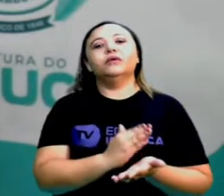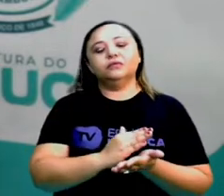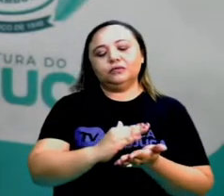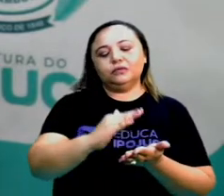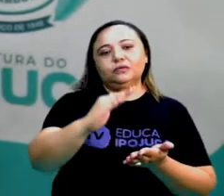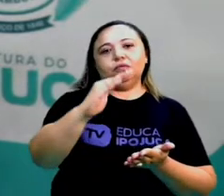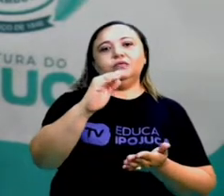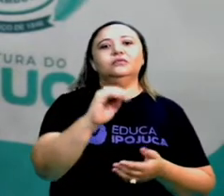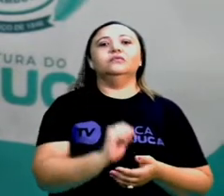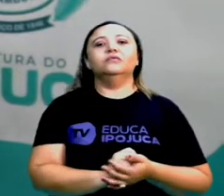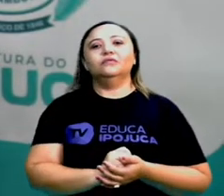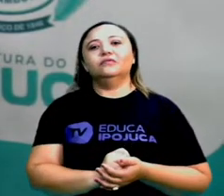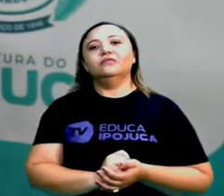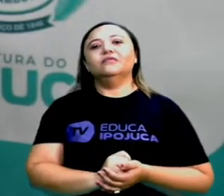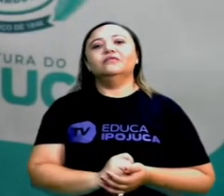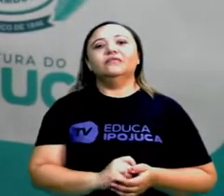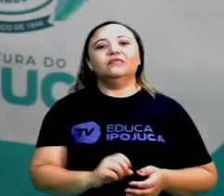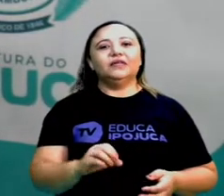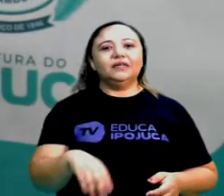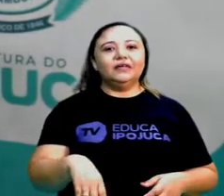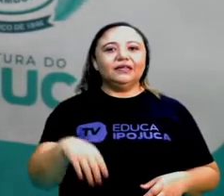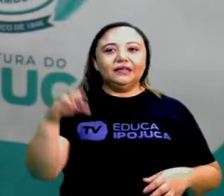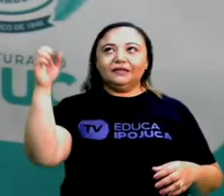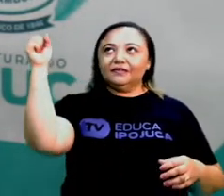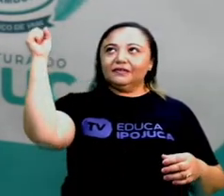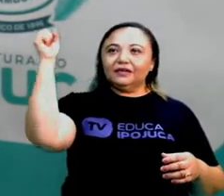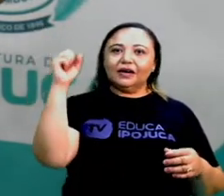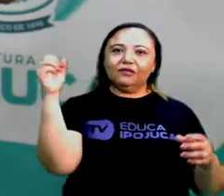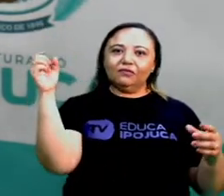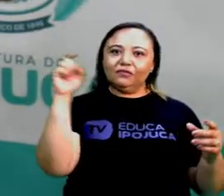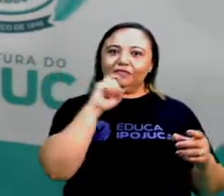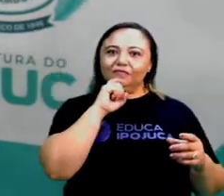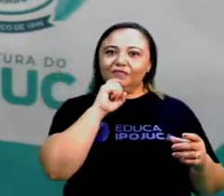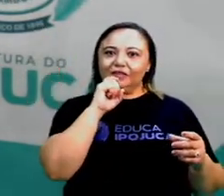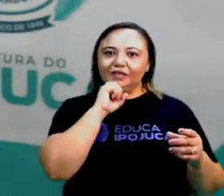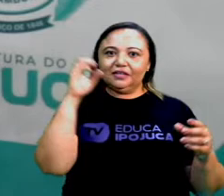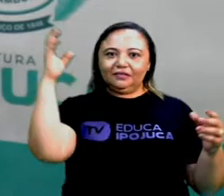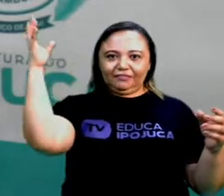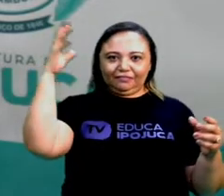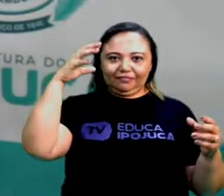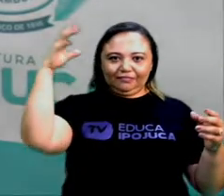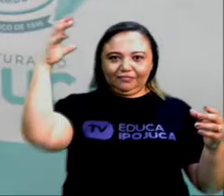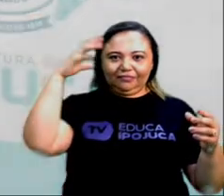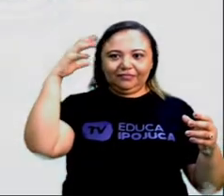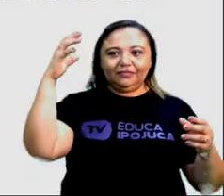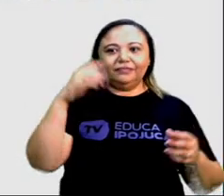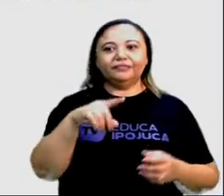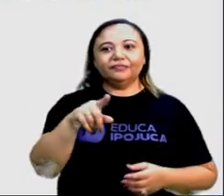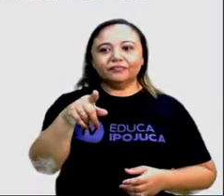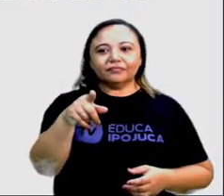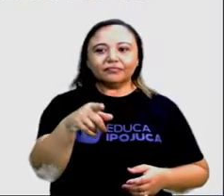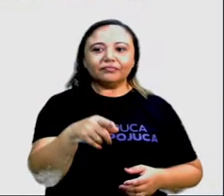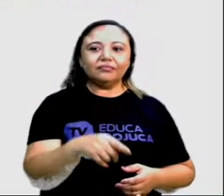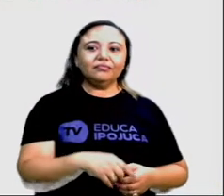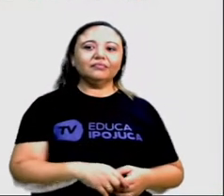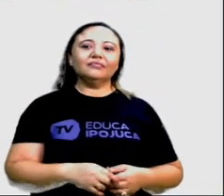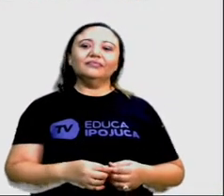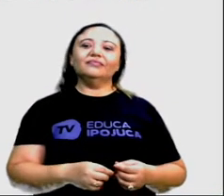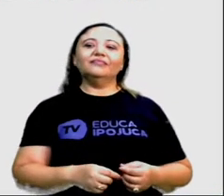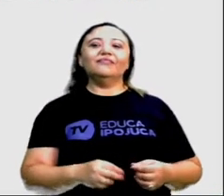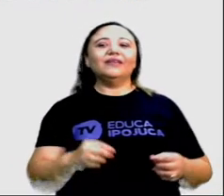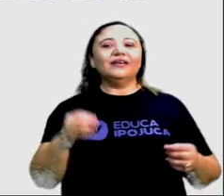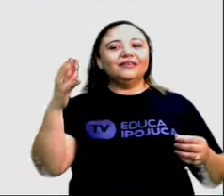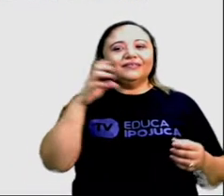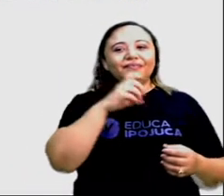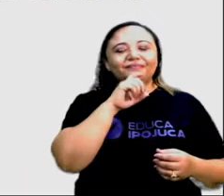começando o inverno. O inverno, a gente vê uma foto linda de gramado, cheia